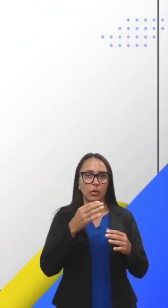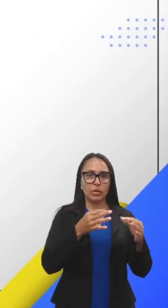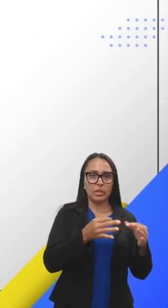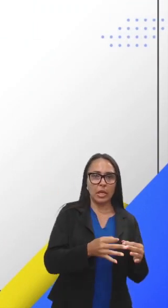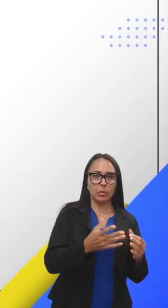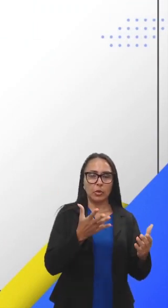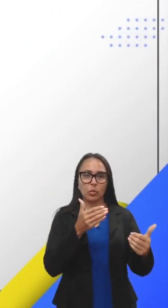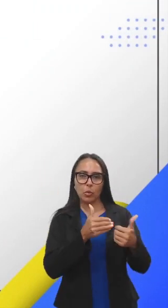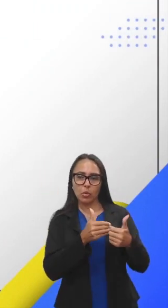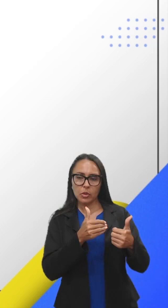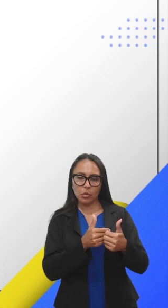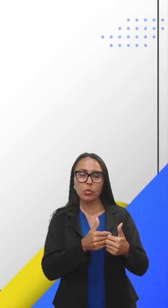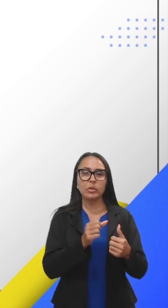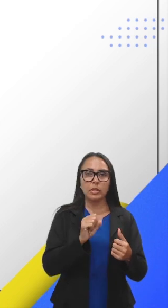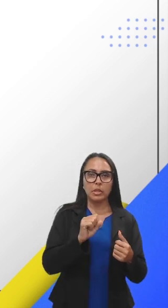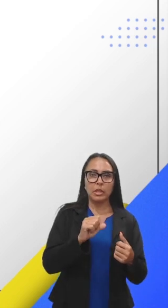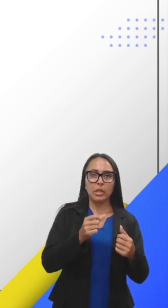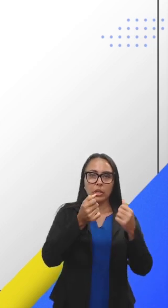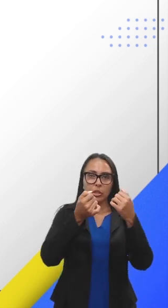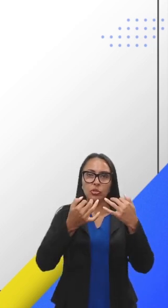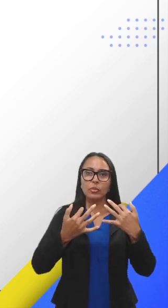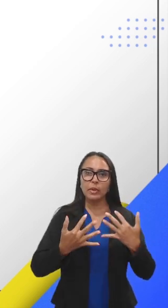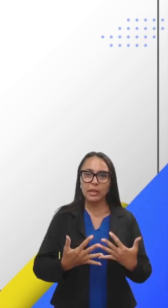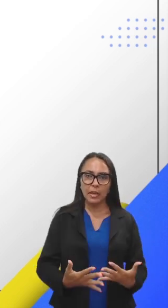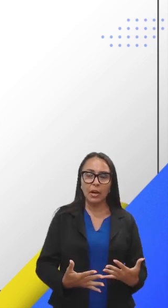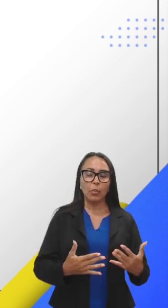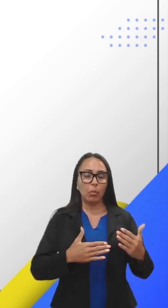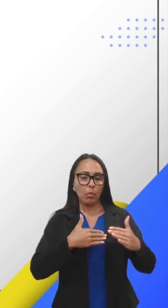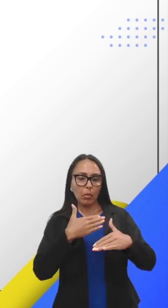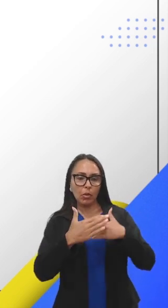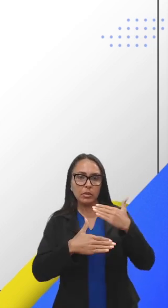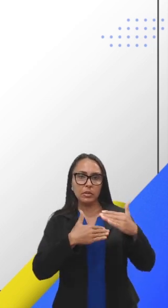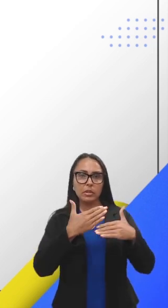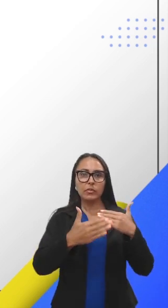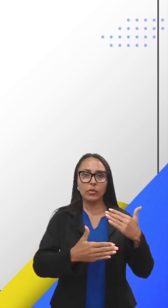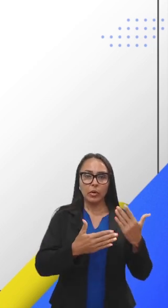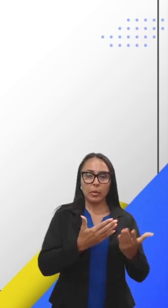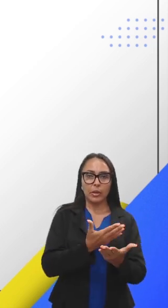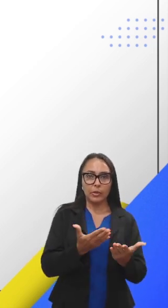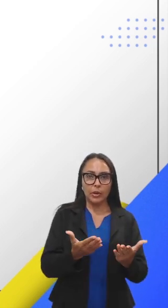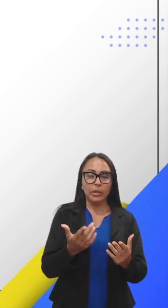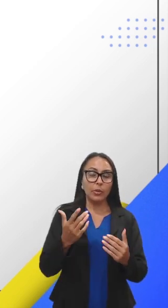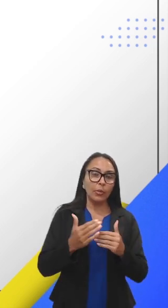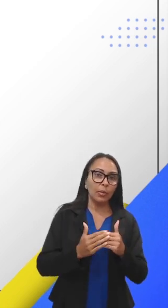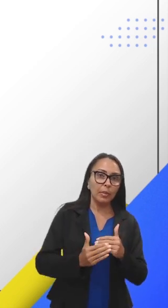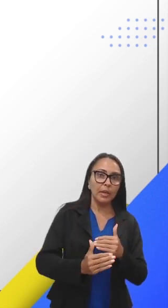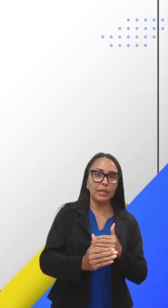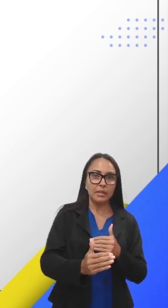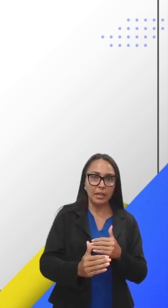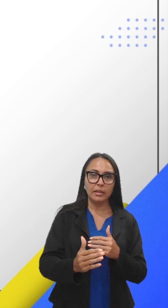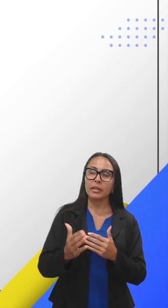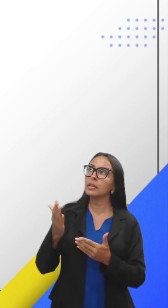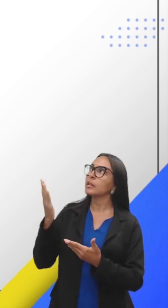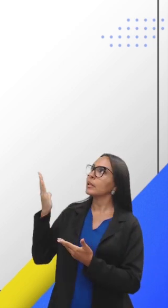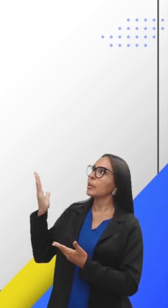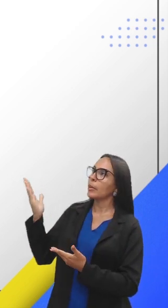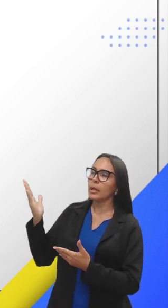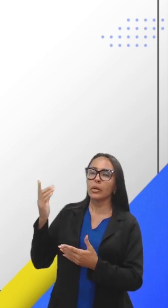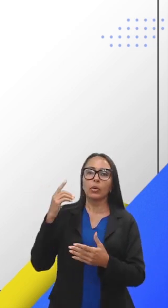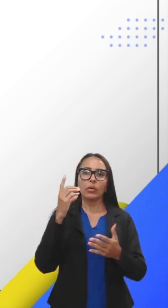bastante, que traz um pouco sobre esses processos de desenvolvimento. Então, tipo, começa, obviamente, curso de web design,